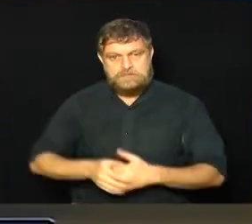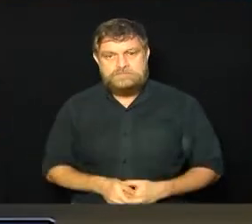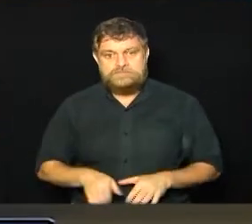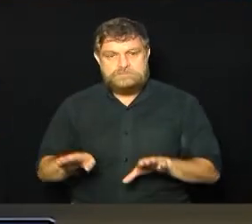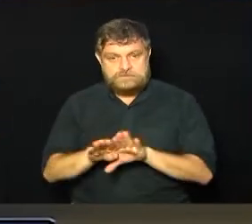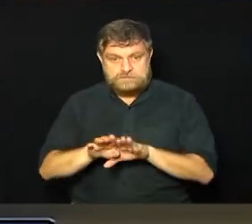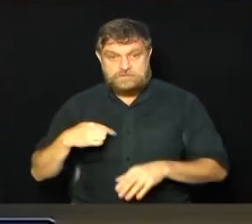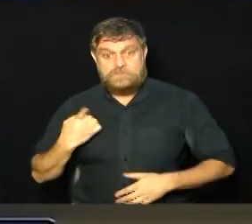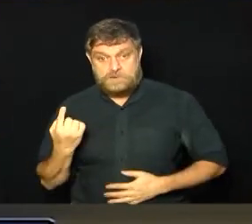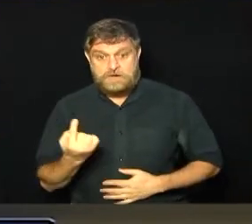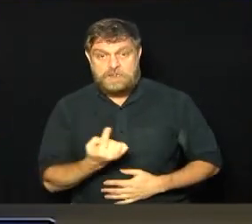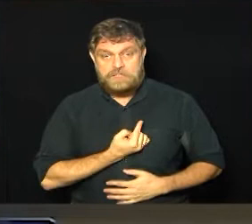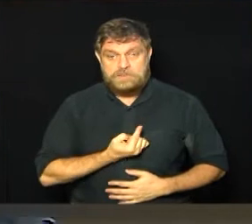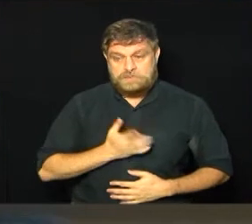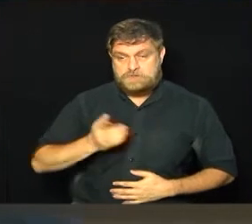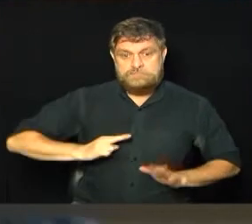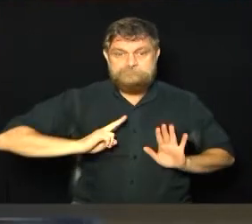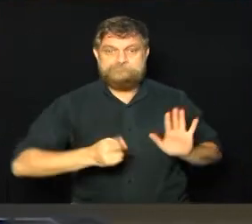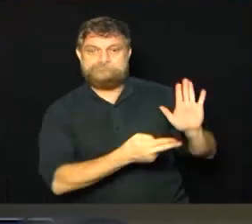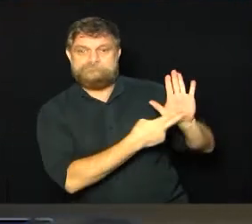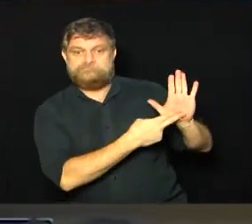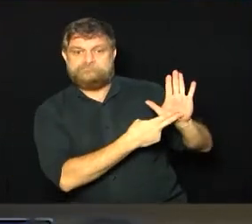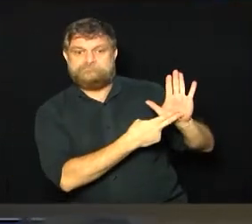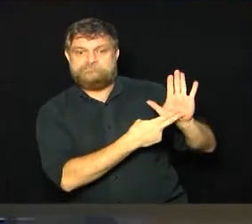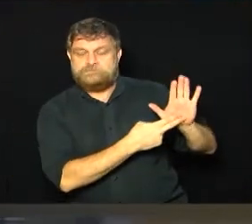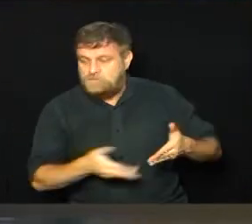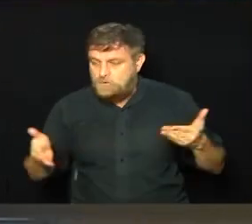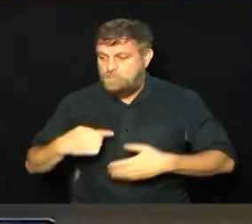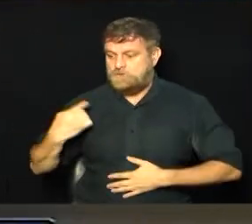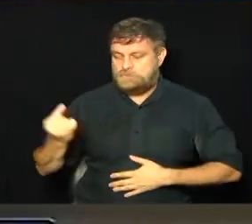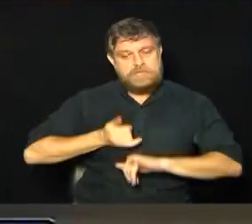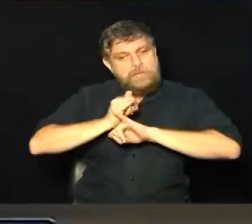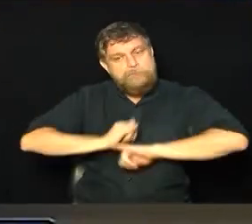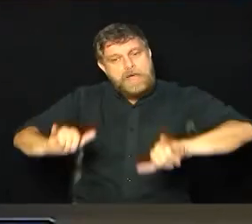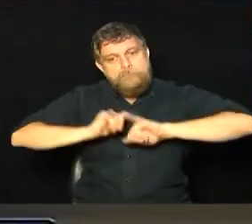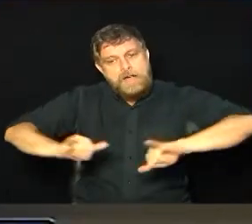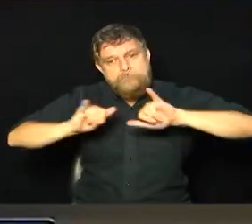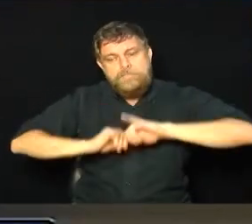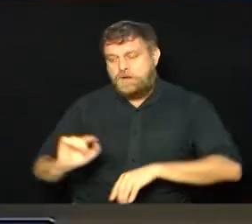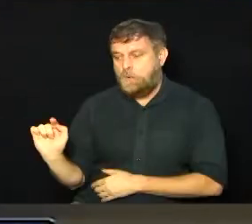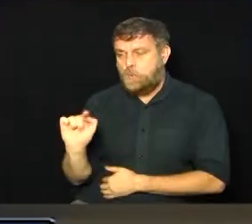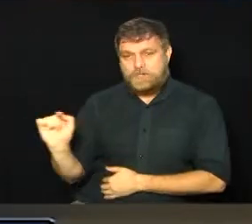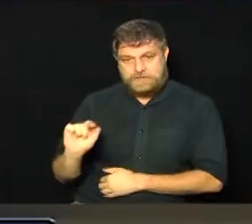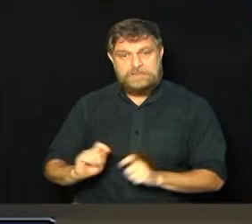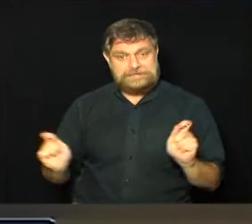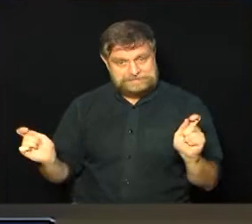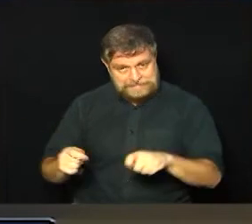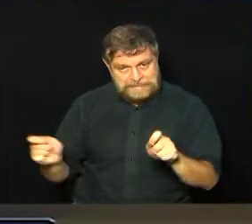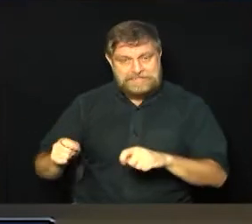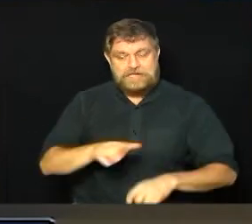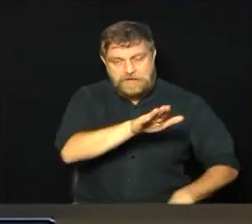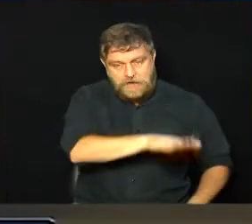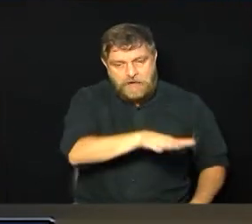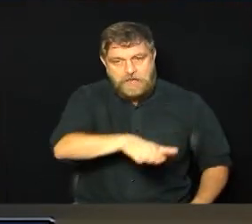e ao que nós havíamos nos comprometido, estamos hoje aqui para anunciar as condições para que a